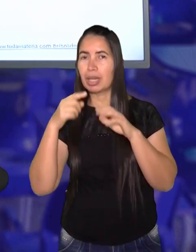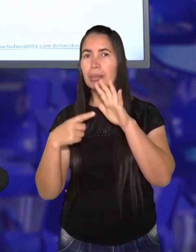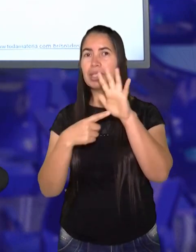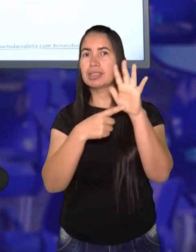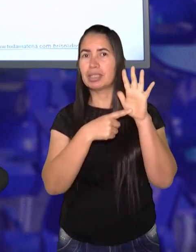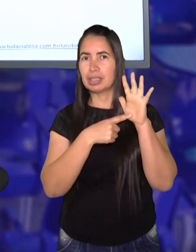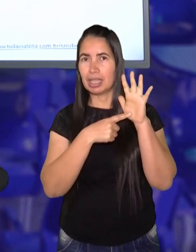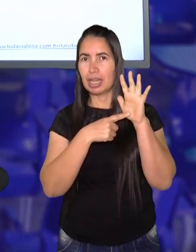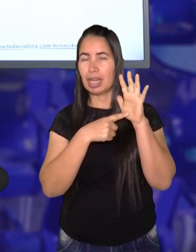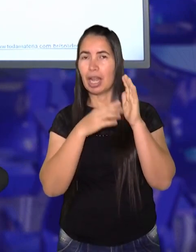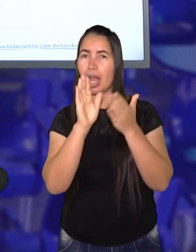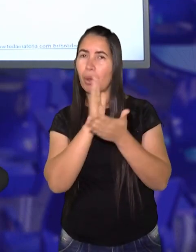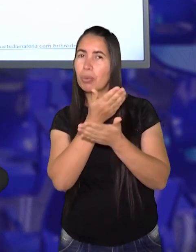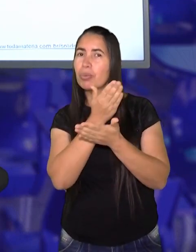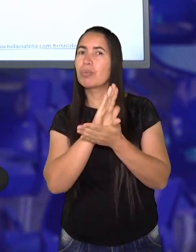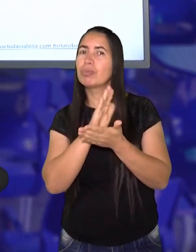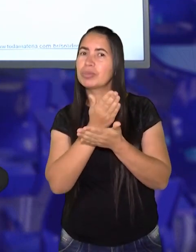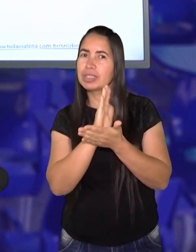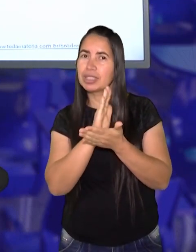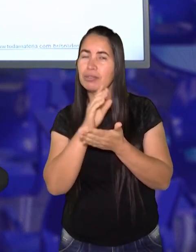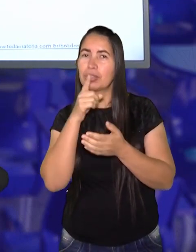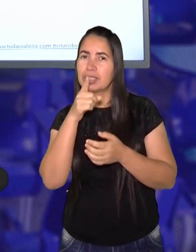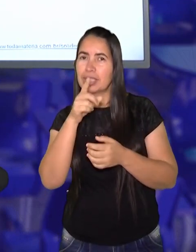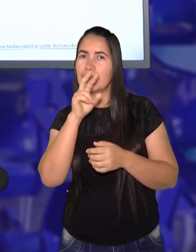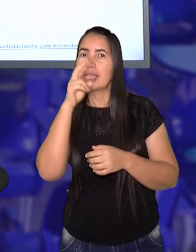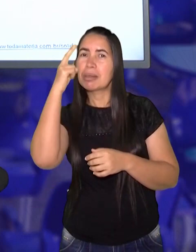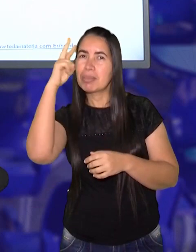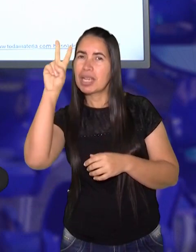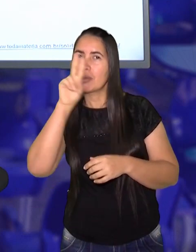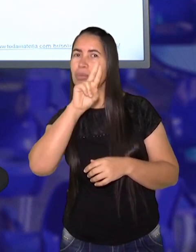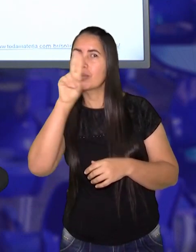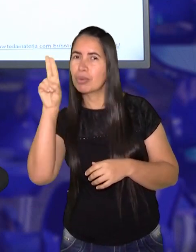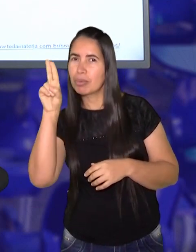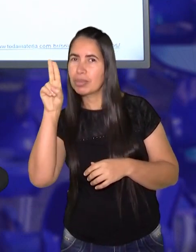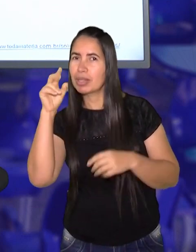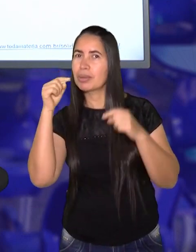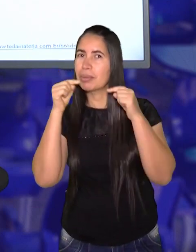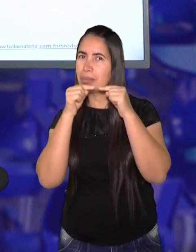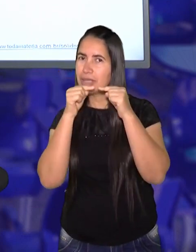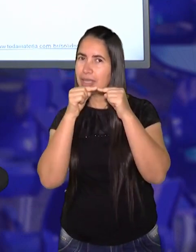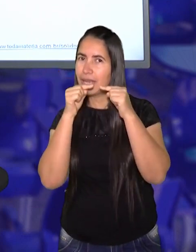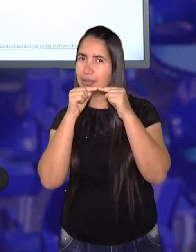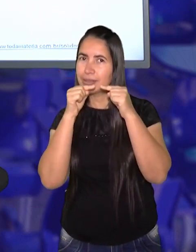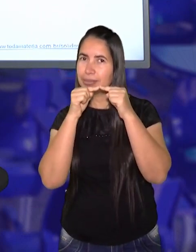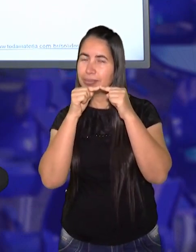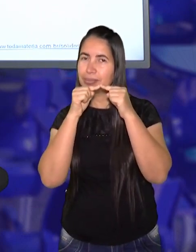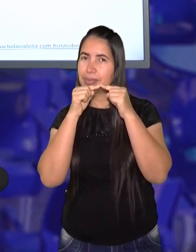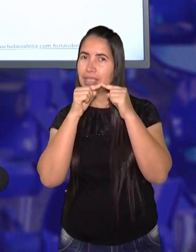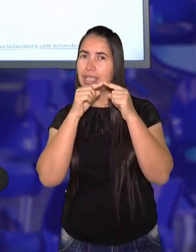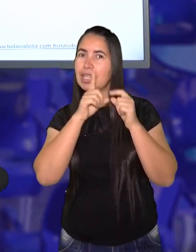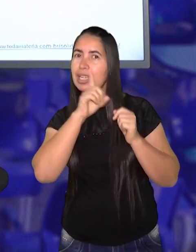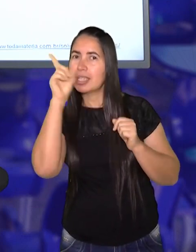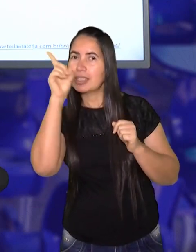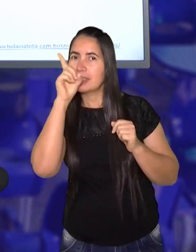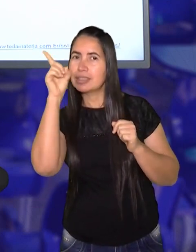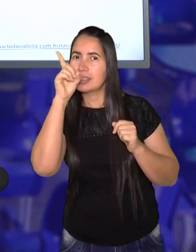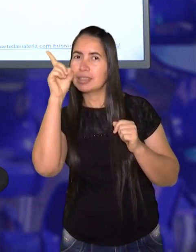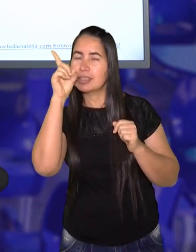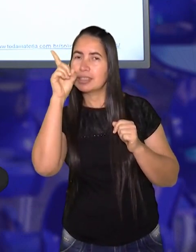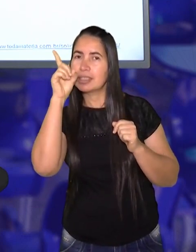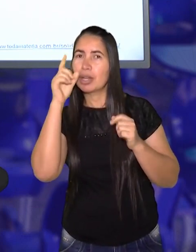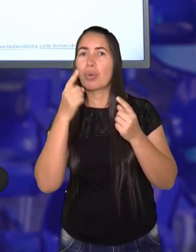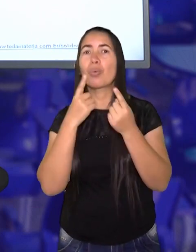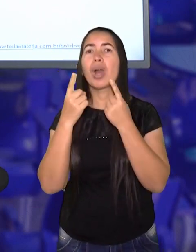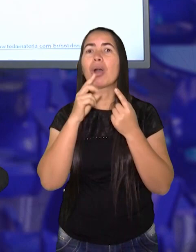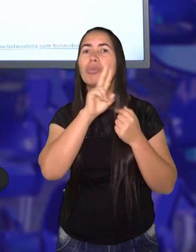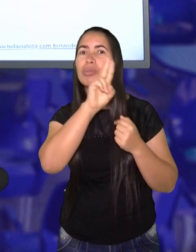Vou apresentar alguns sólidos geométricos e você tenta lembrar o nome. Está combinado aí? Esse que apareceu